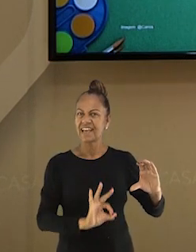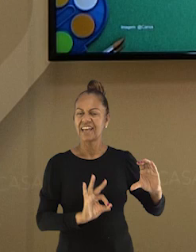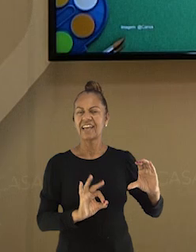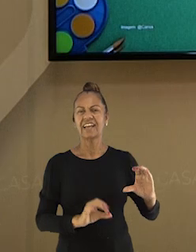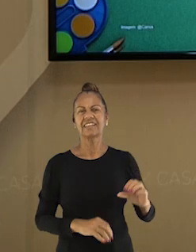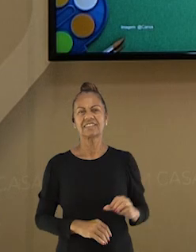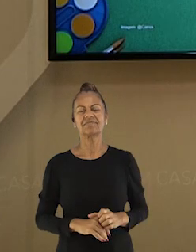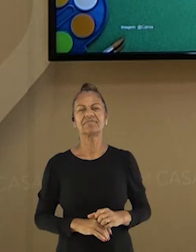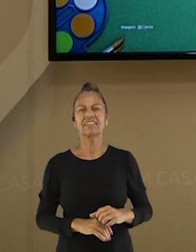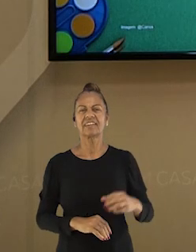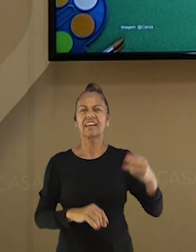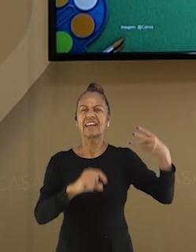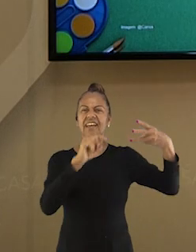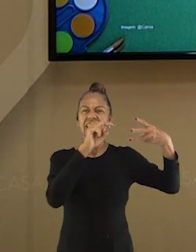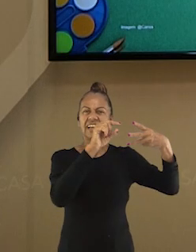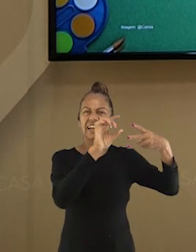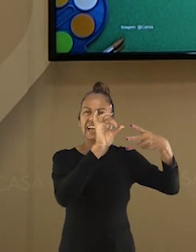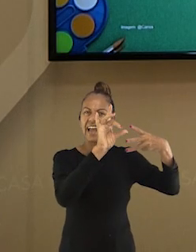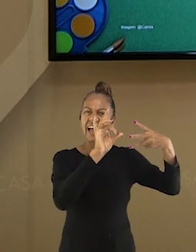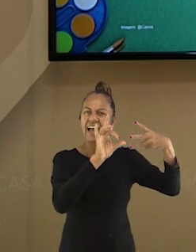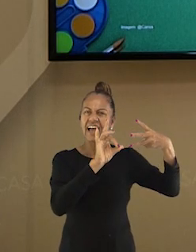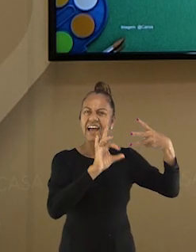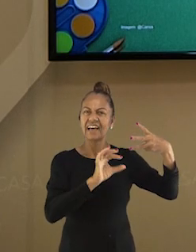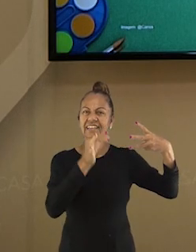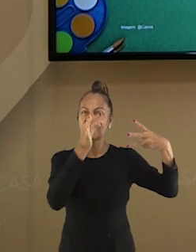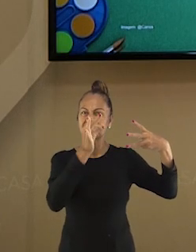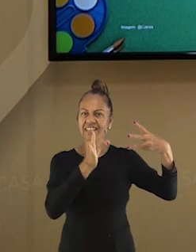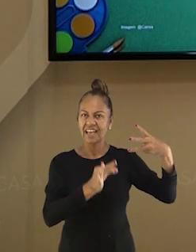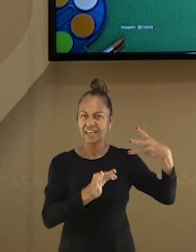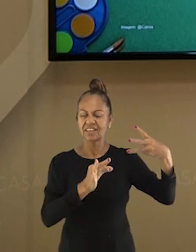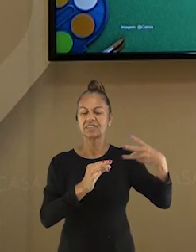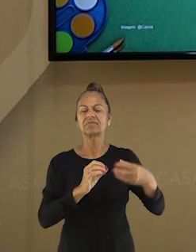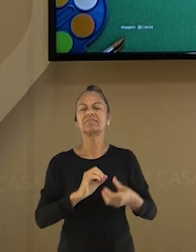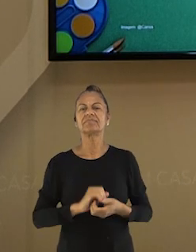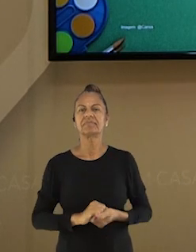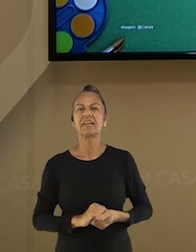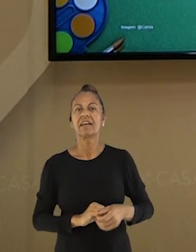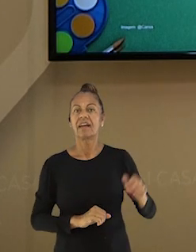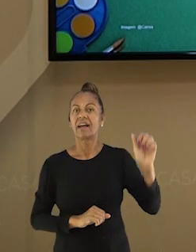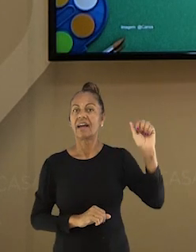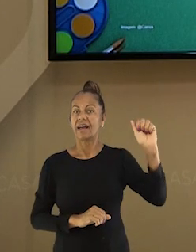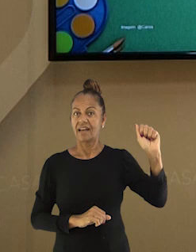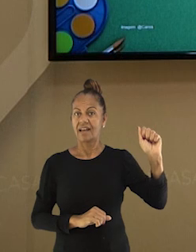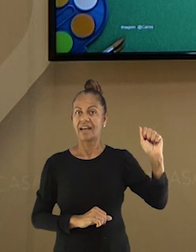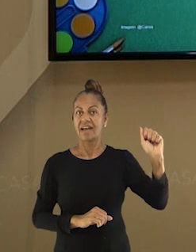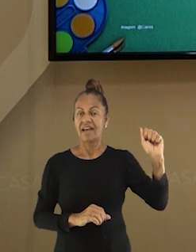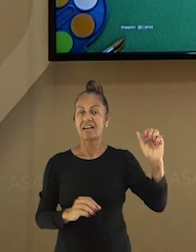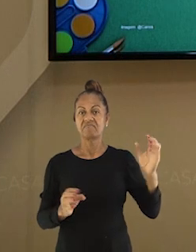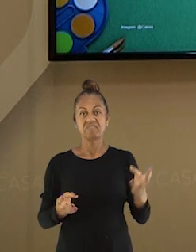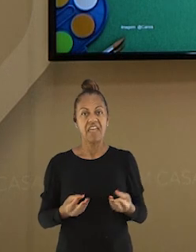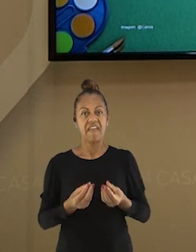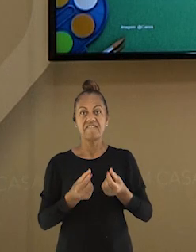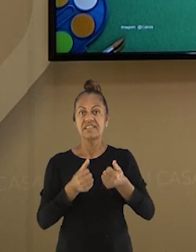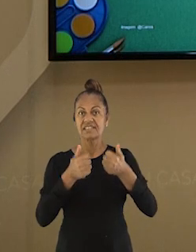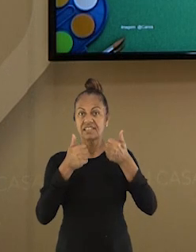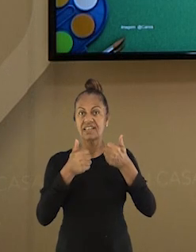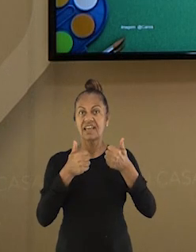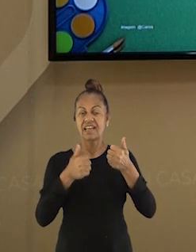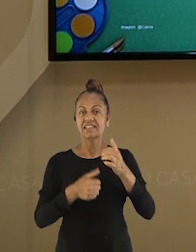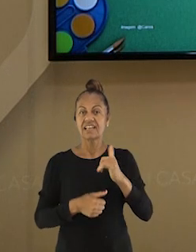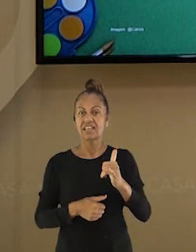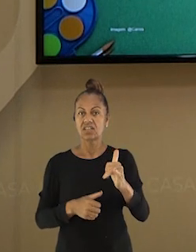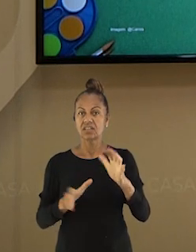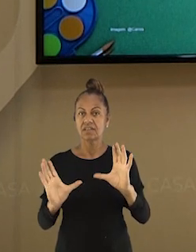conforme vimos, o selo de classificação A possui o maior índice de eficiência energética em sua